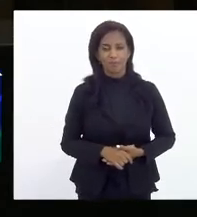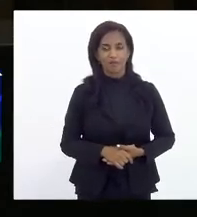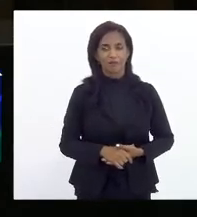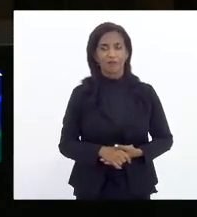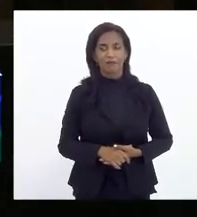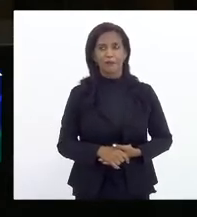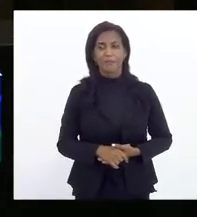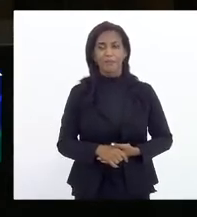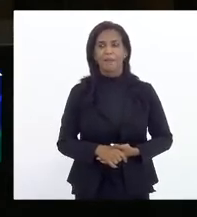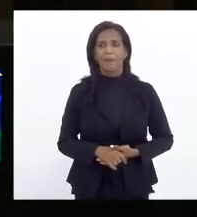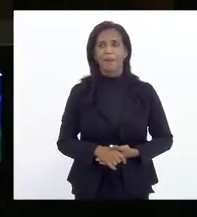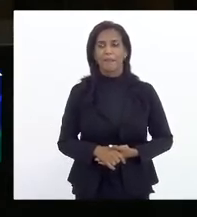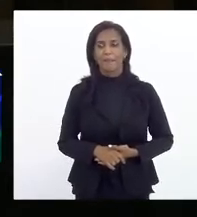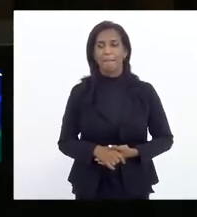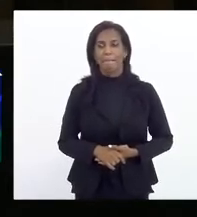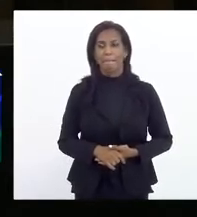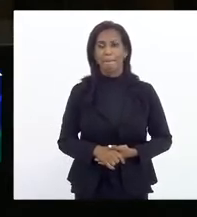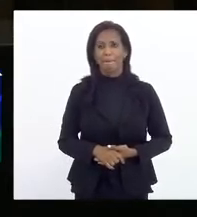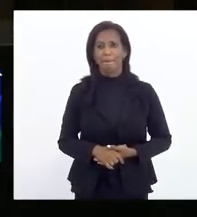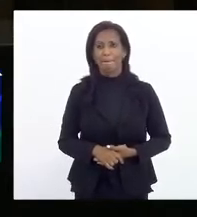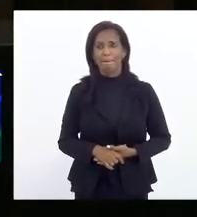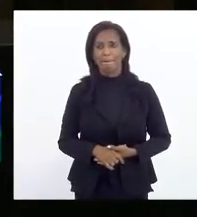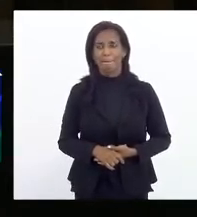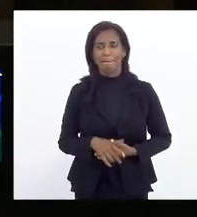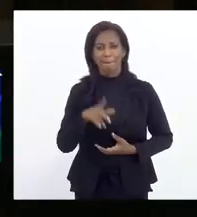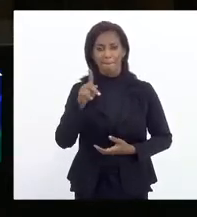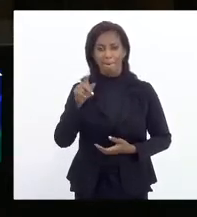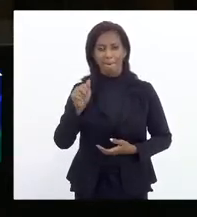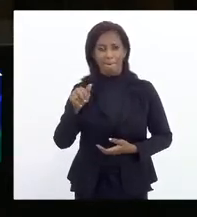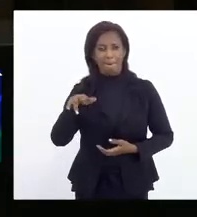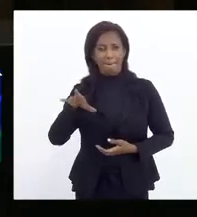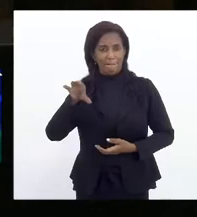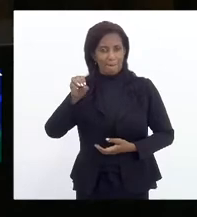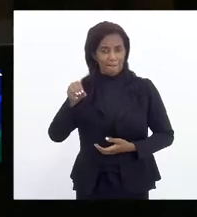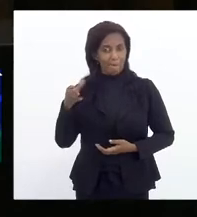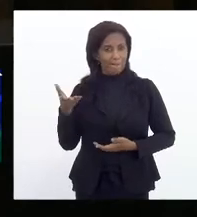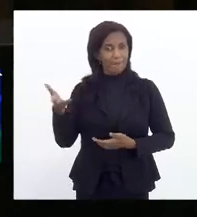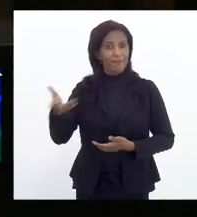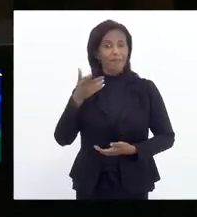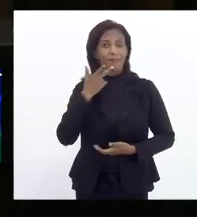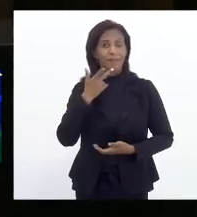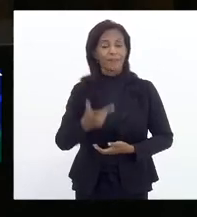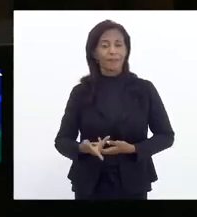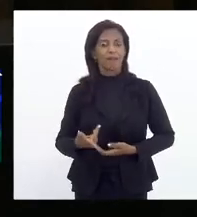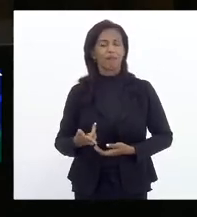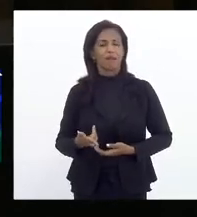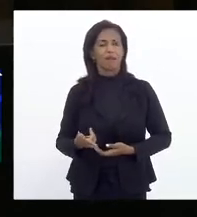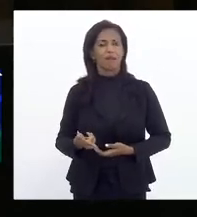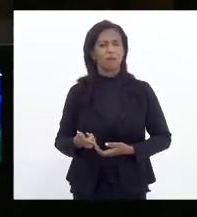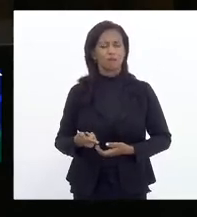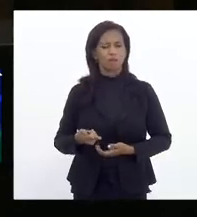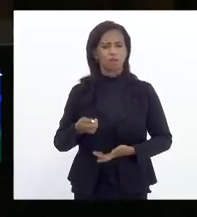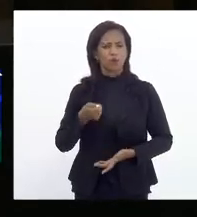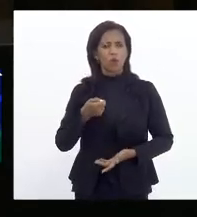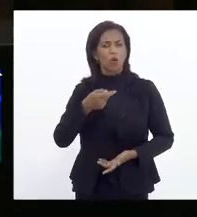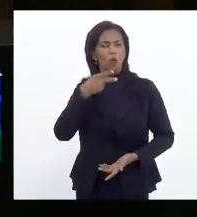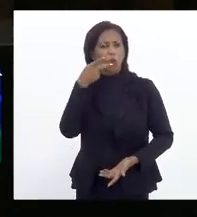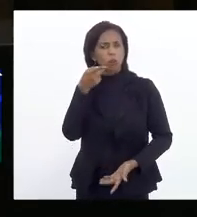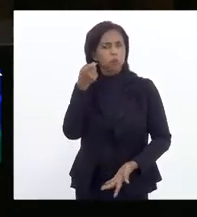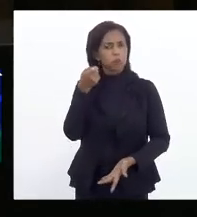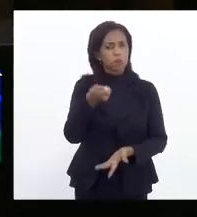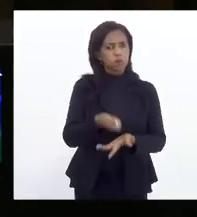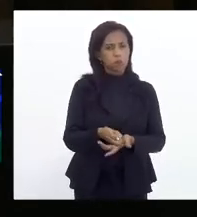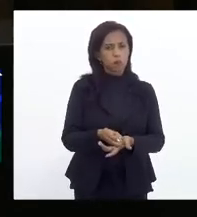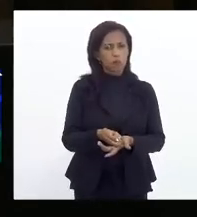desembargador, melhor dizendo, Paulo Rangel, ele fala com bastante propriedade,